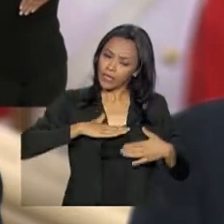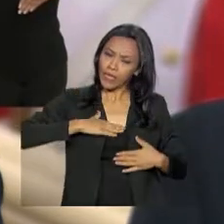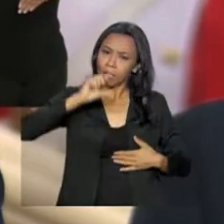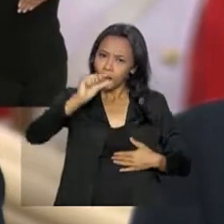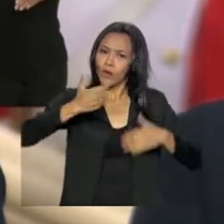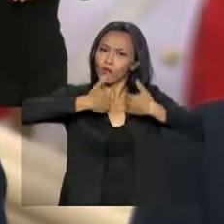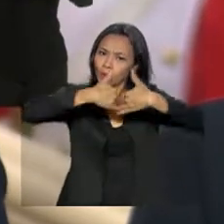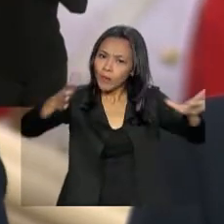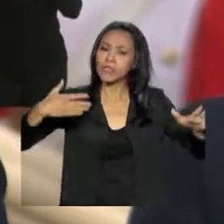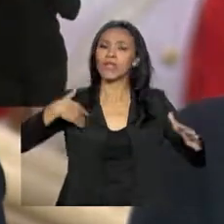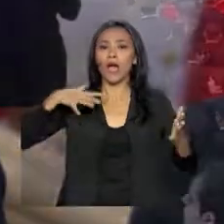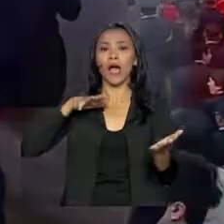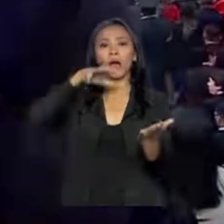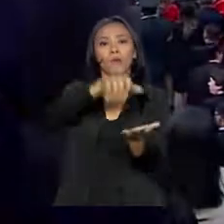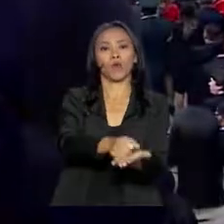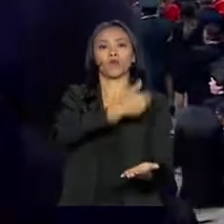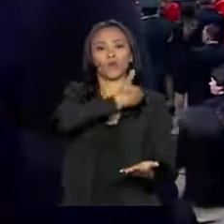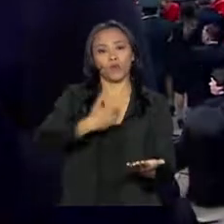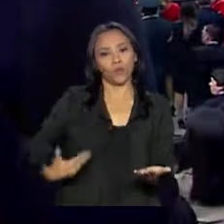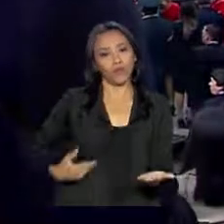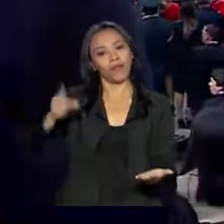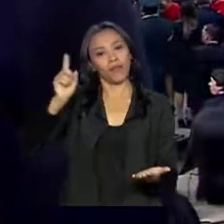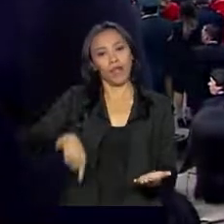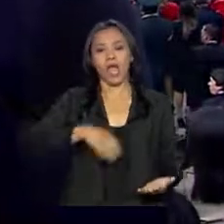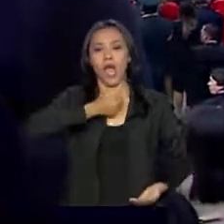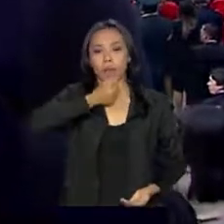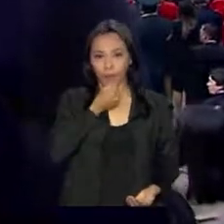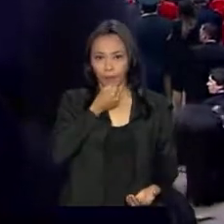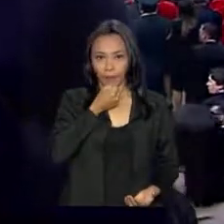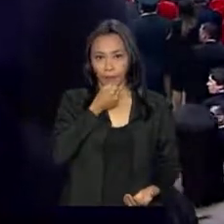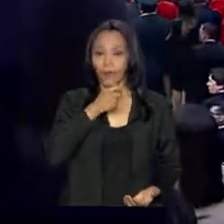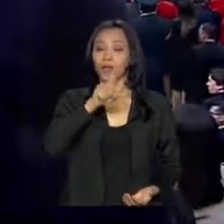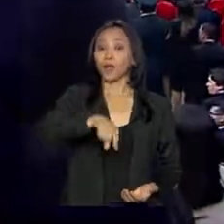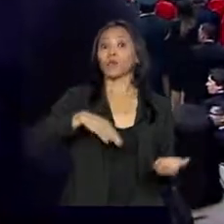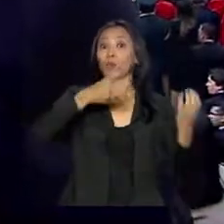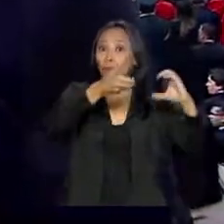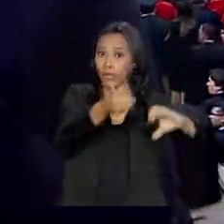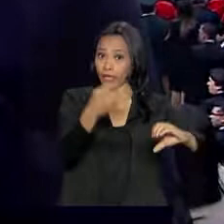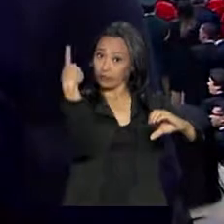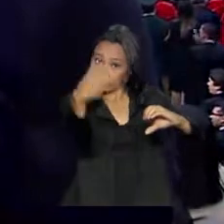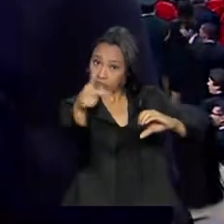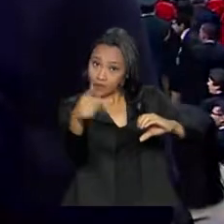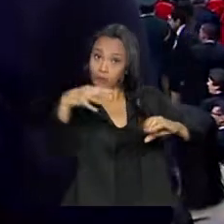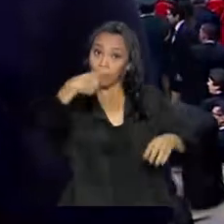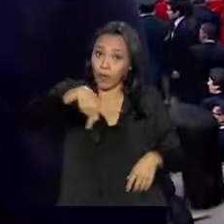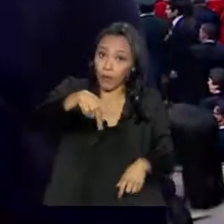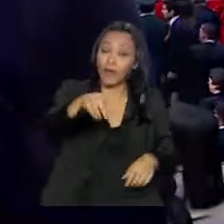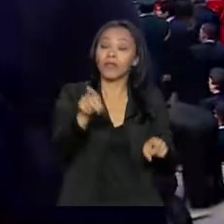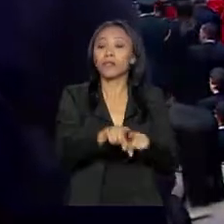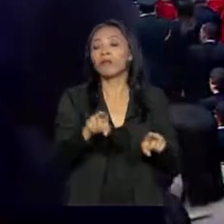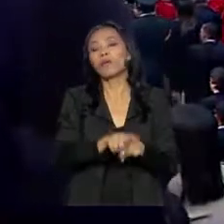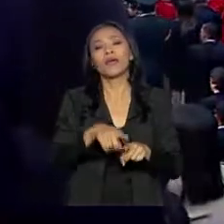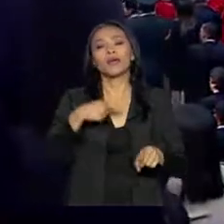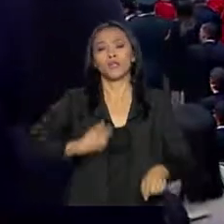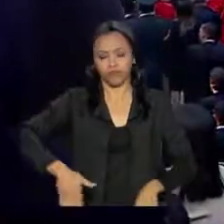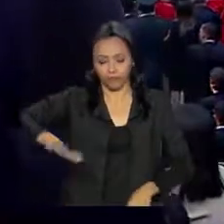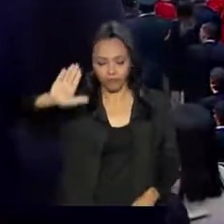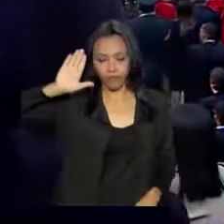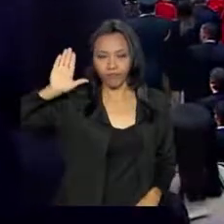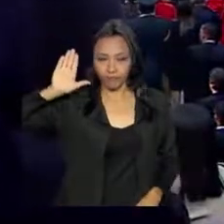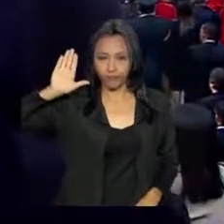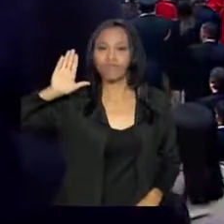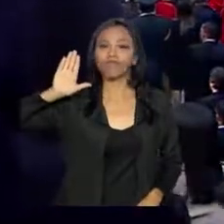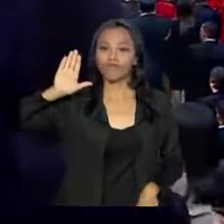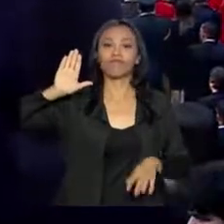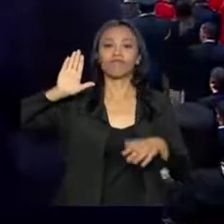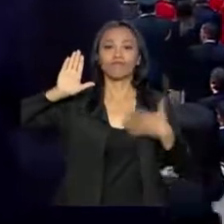para a posse dele com a fala do presidente do Congresso Paraguai, com o juramento e a proclamação do presidente e do presidente Mário